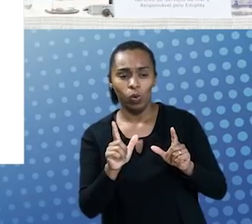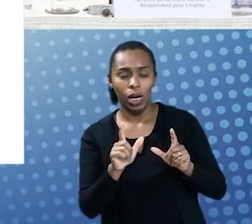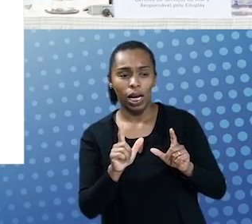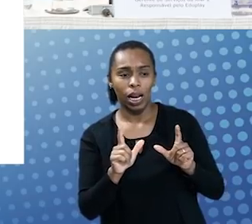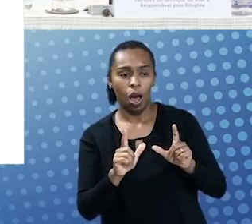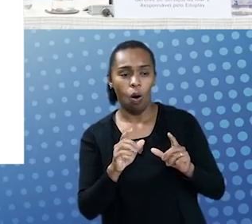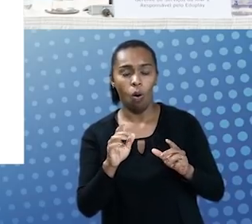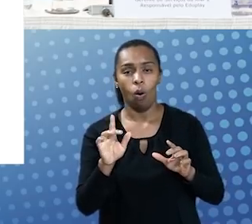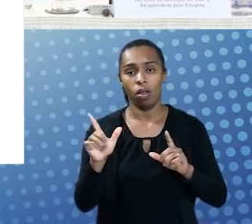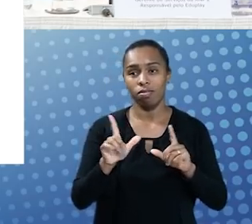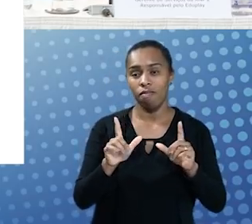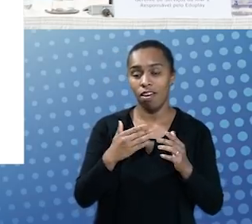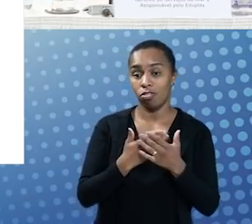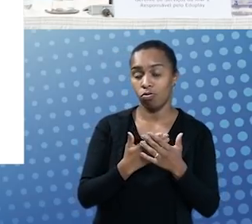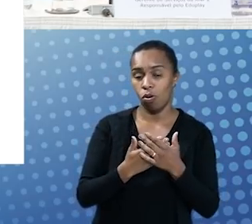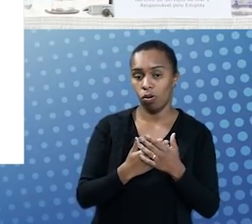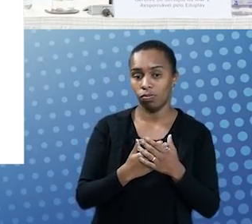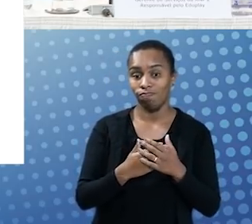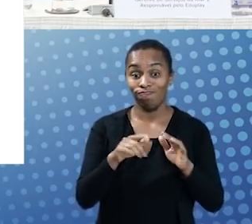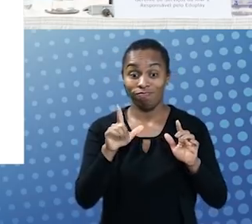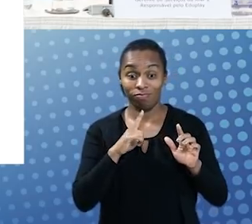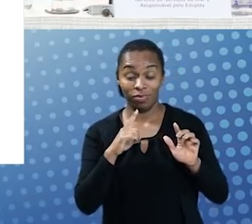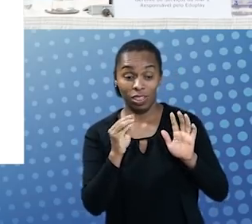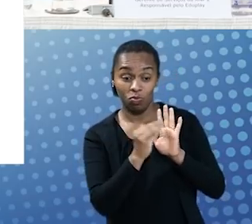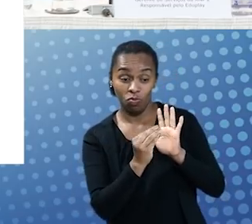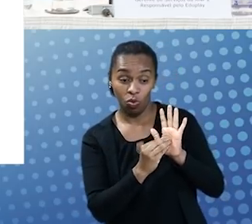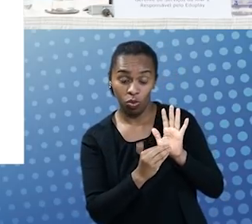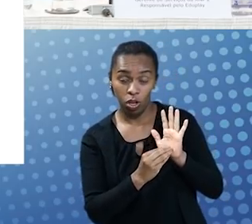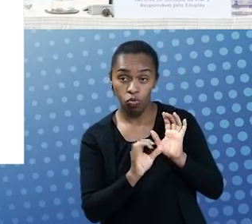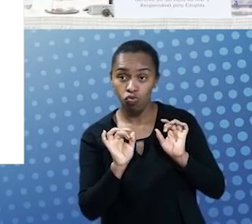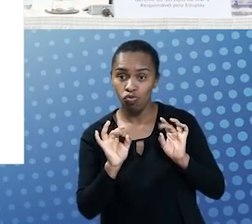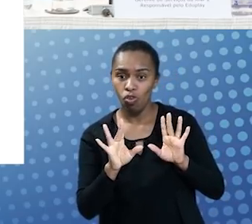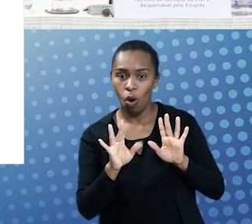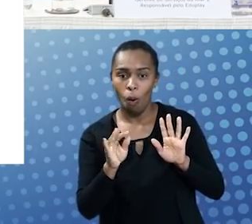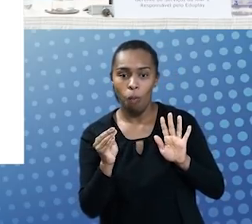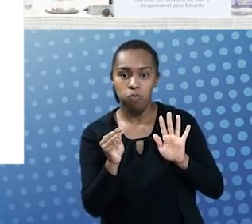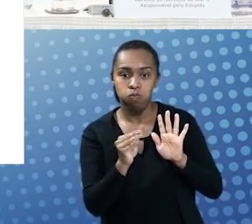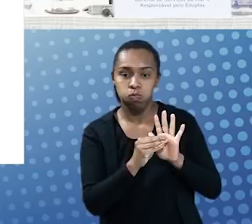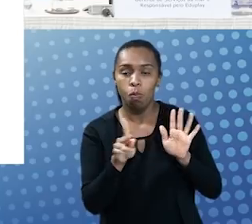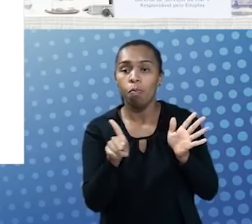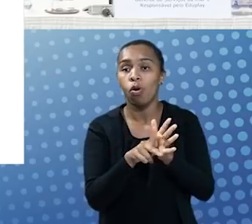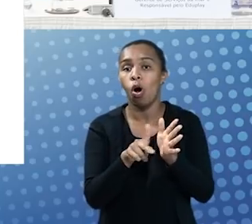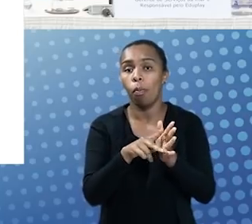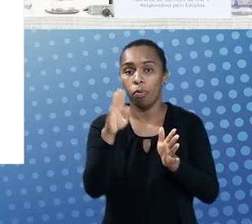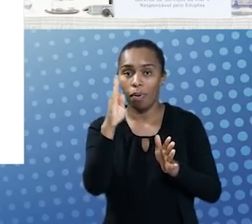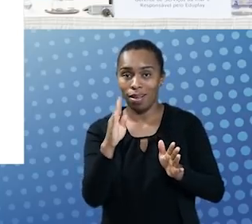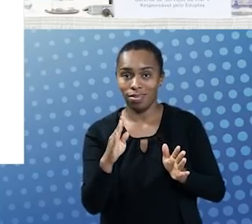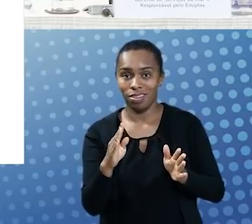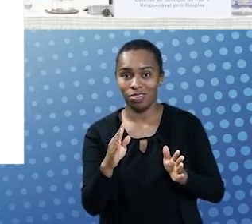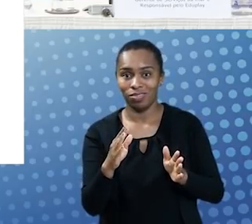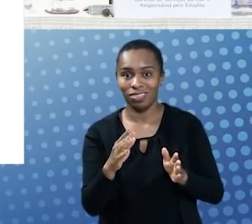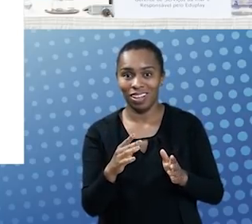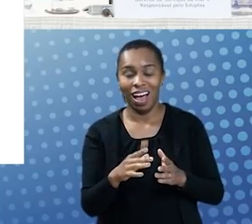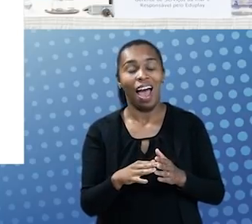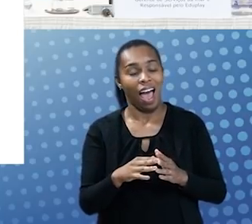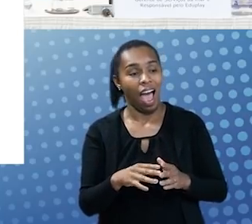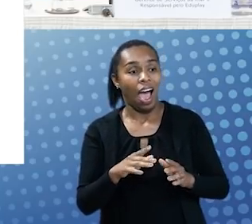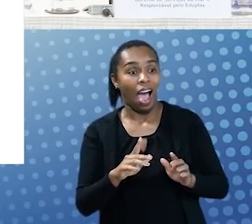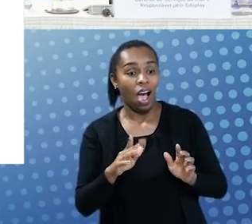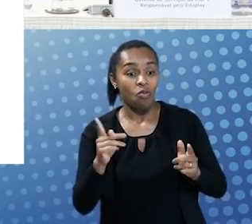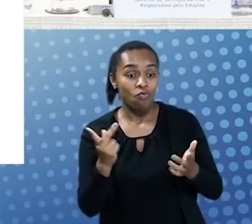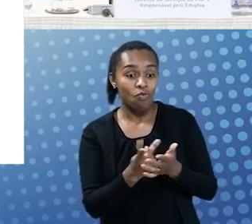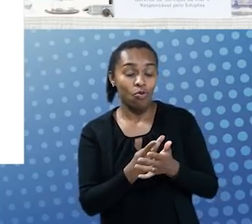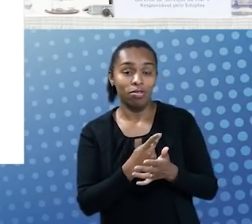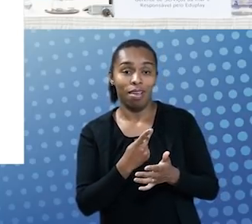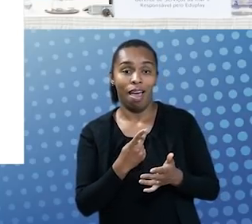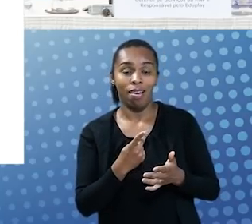determinados momentos da sua programação, um conteúdo que é restrito ao Brasil. Então, gente consegue bloquear isso para